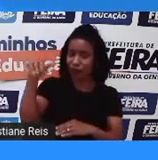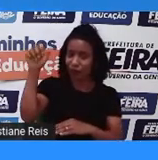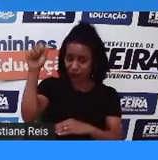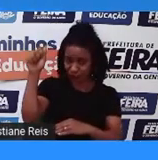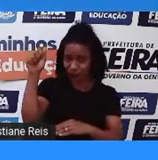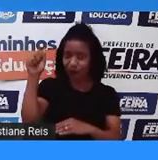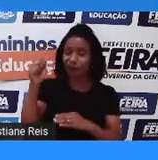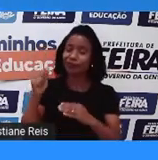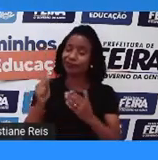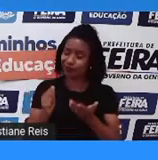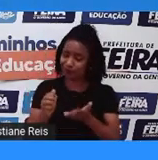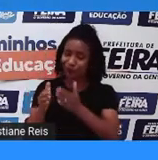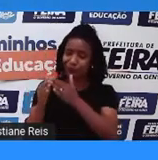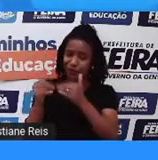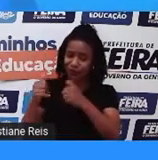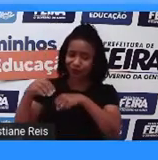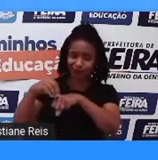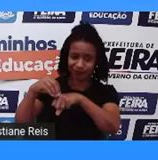orientação.